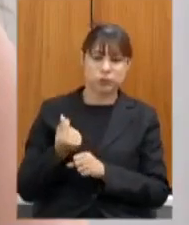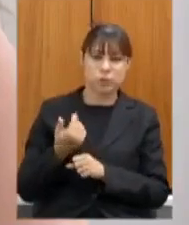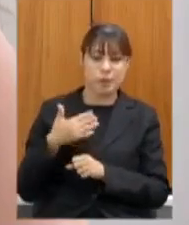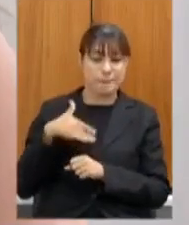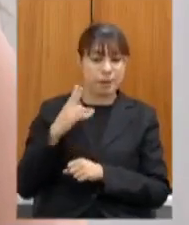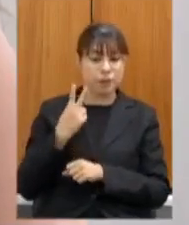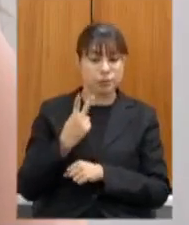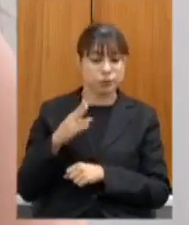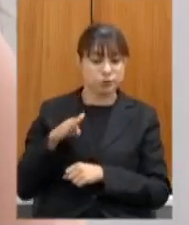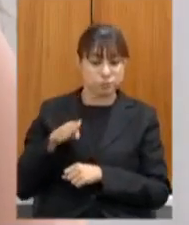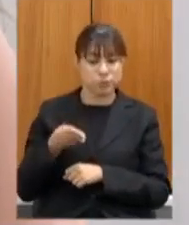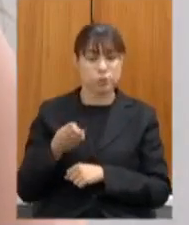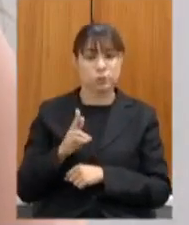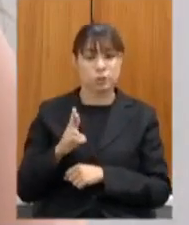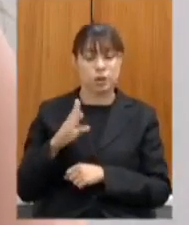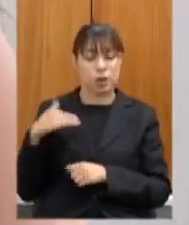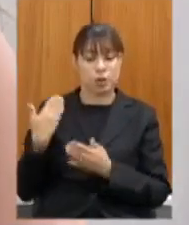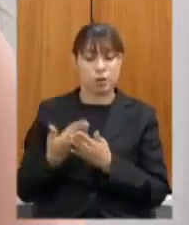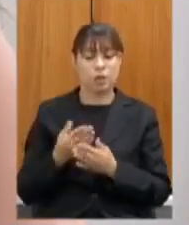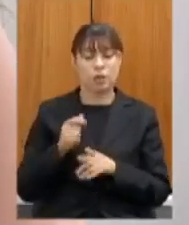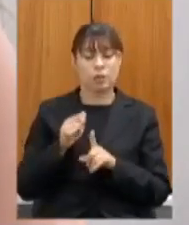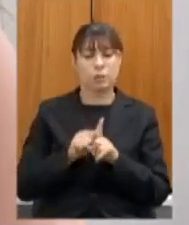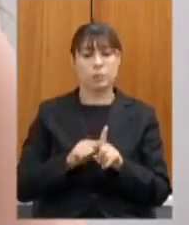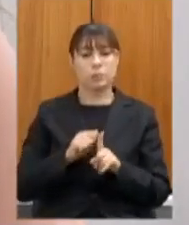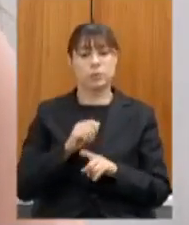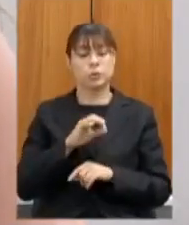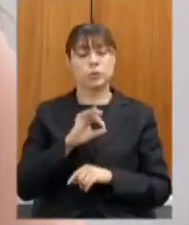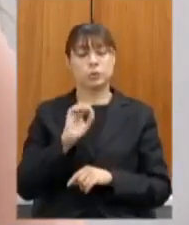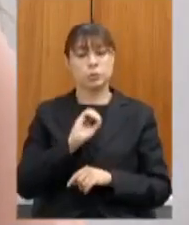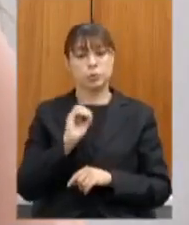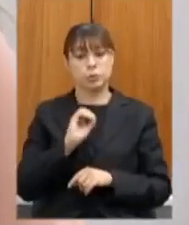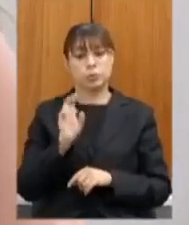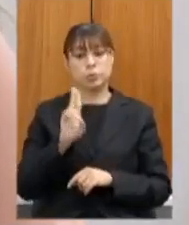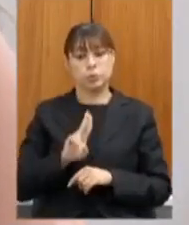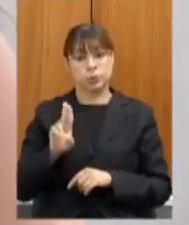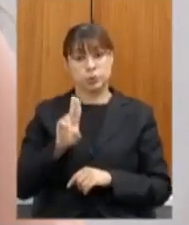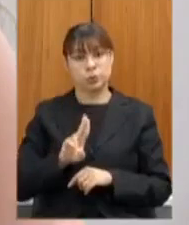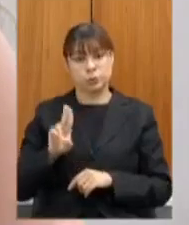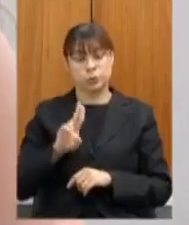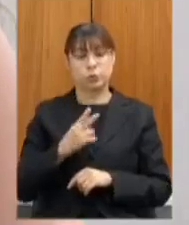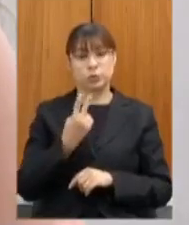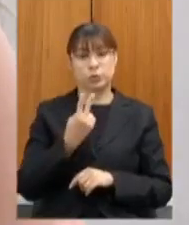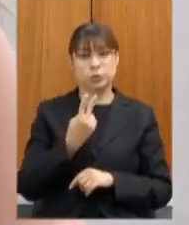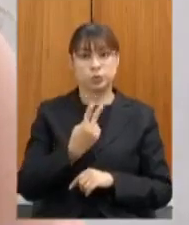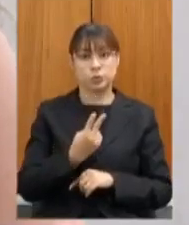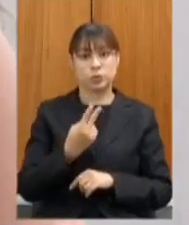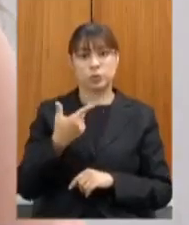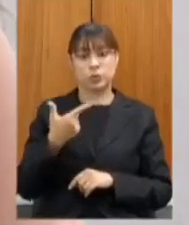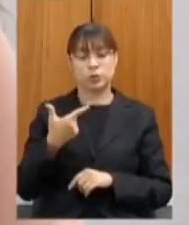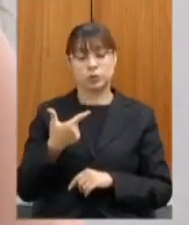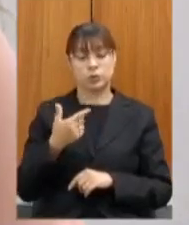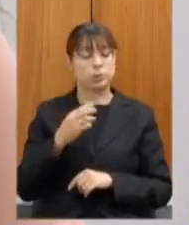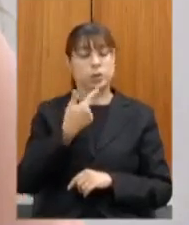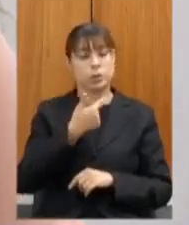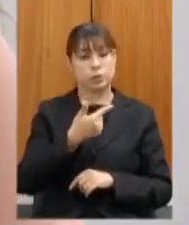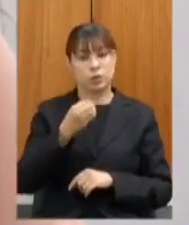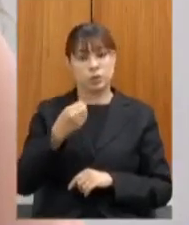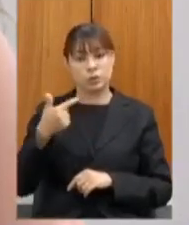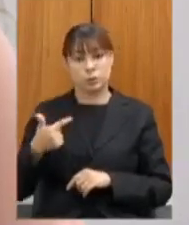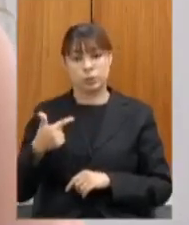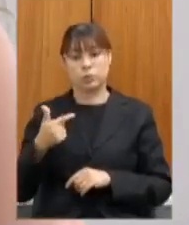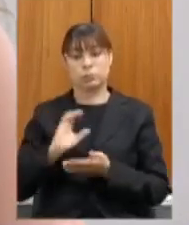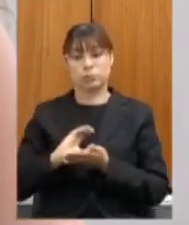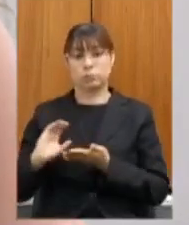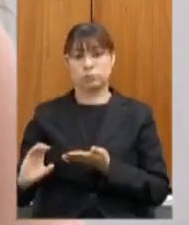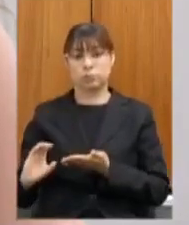2 bilhões de reais até o mês de outubro foram empenhados 202 milhões em investimentos